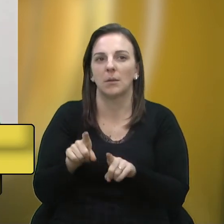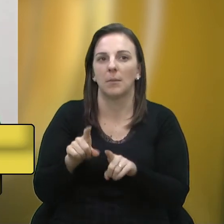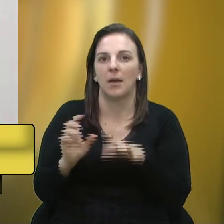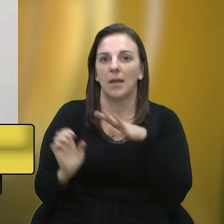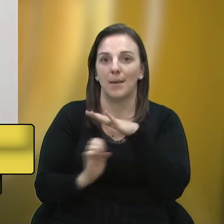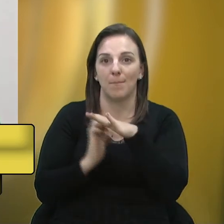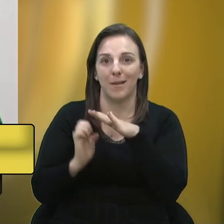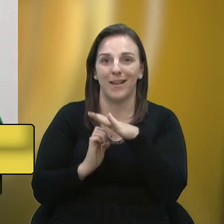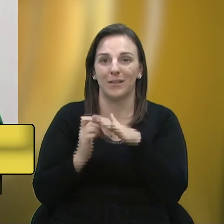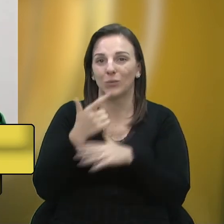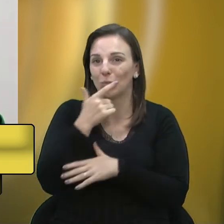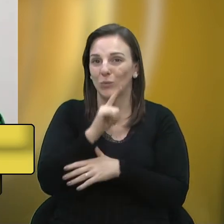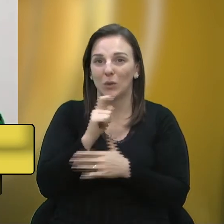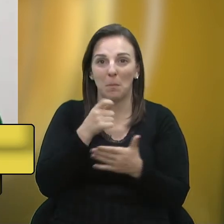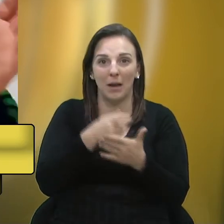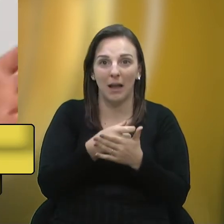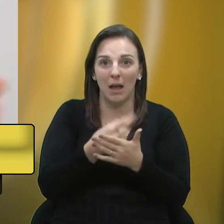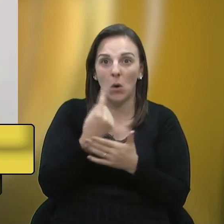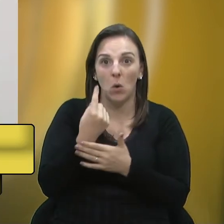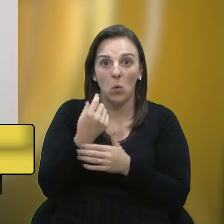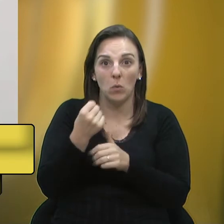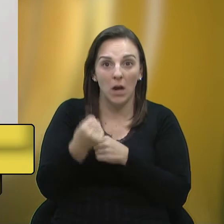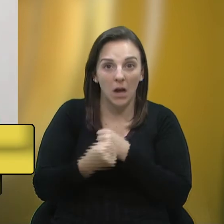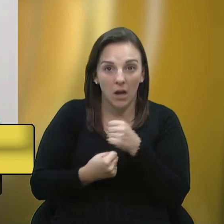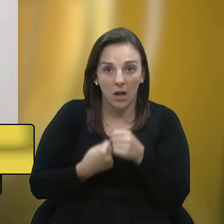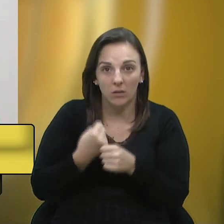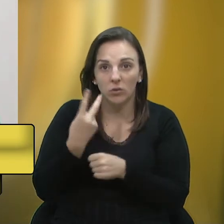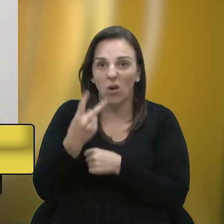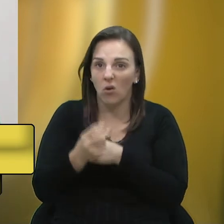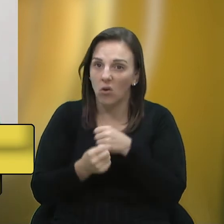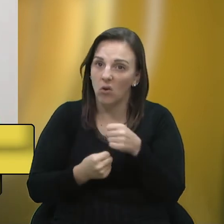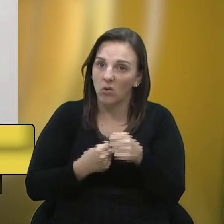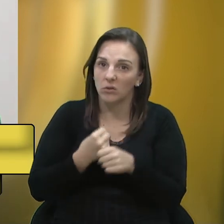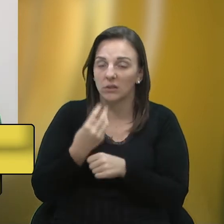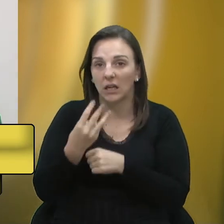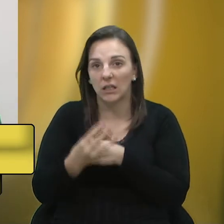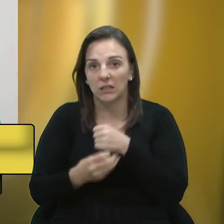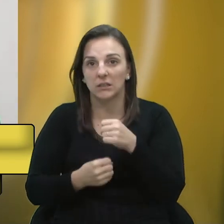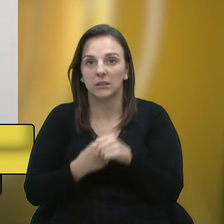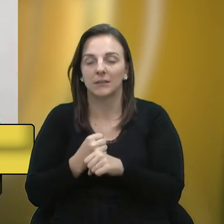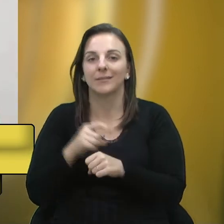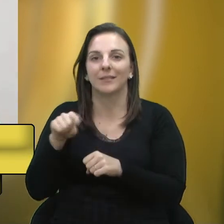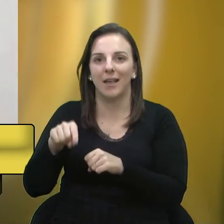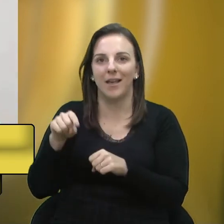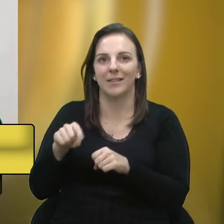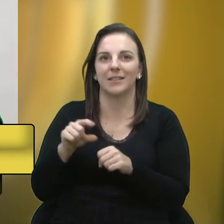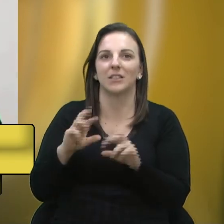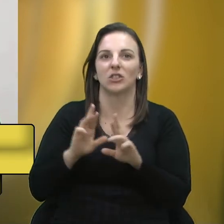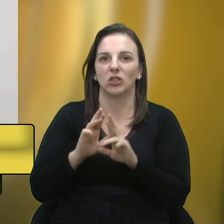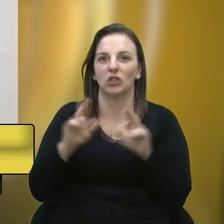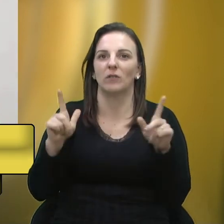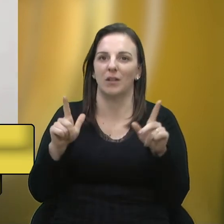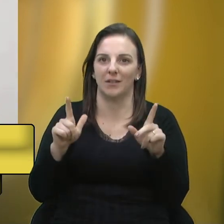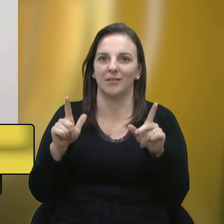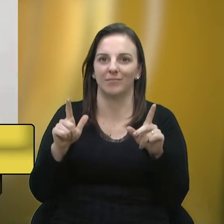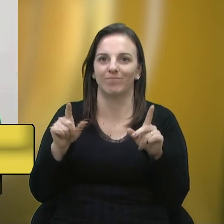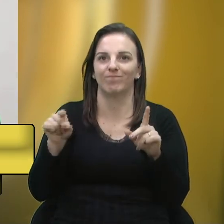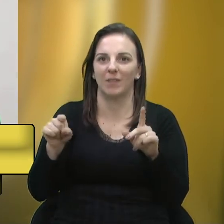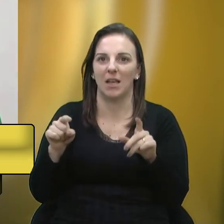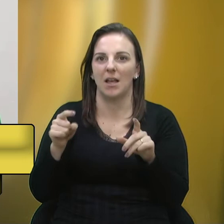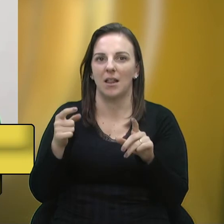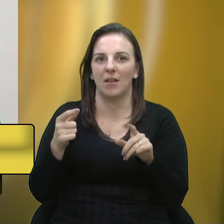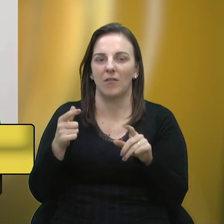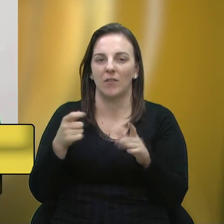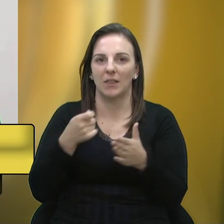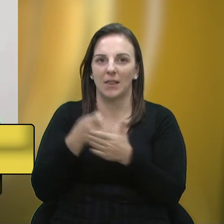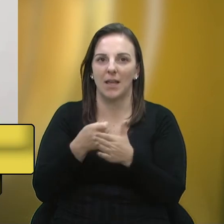de um ano, dois, três anos, com certeza esse Refis Caxias vai fazer grande diferença. Nós temos hoje cerca